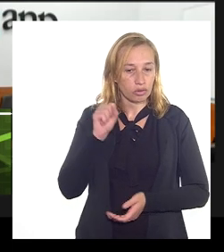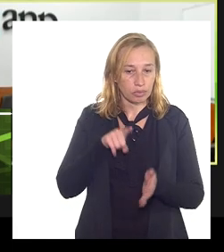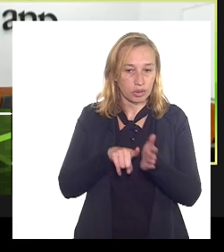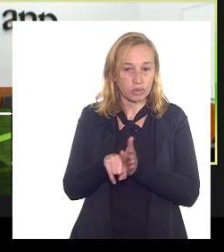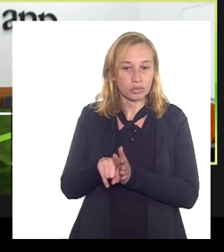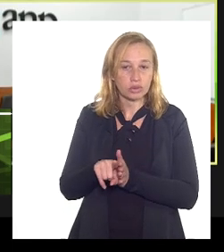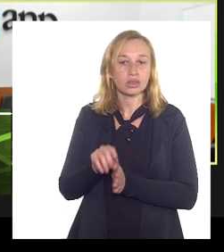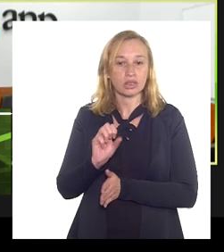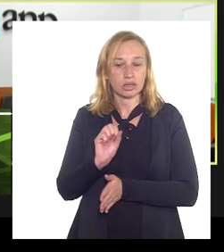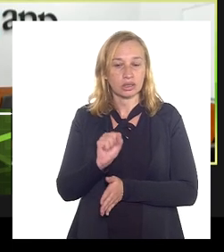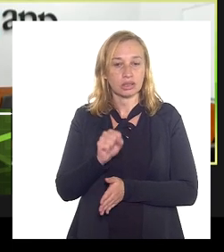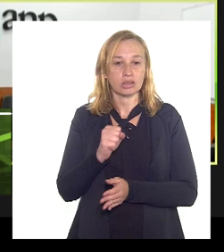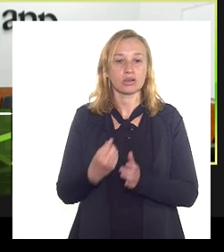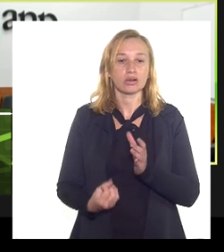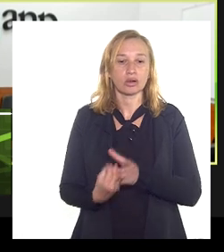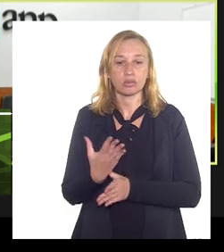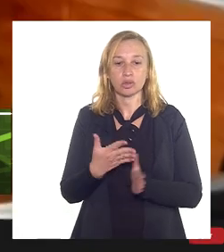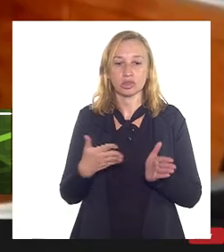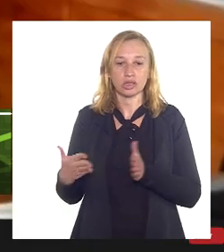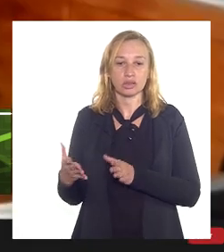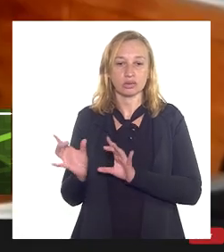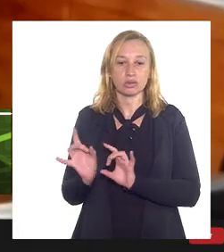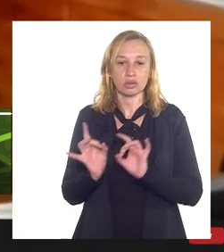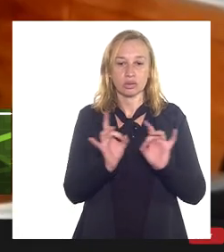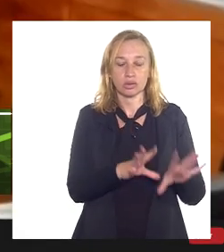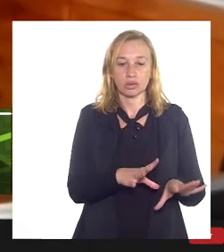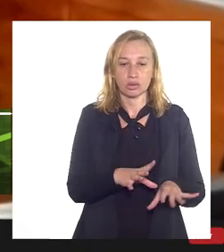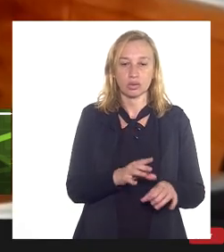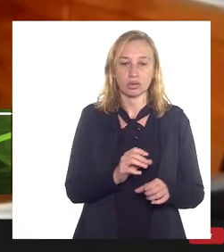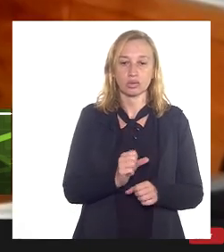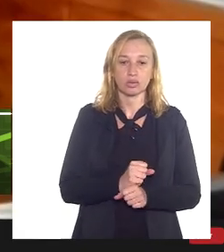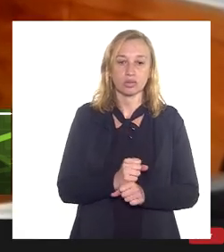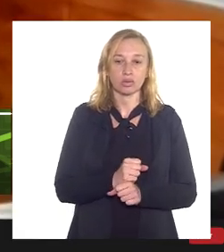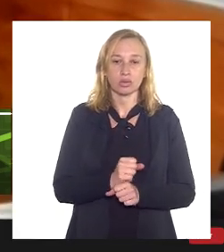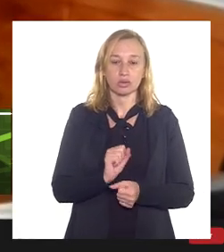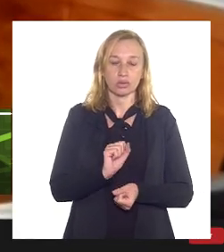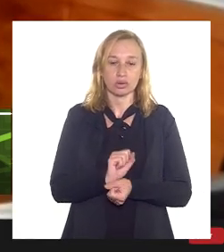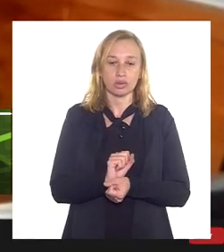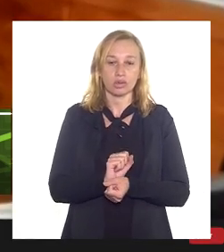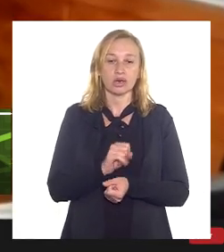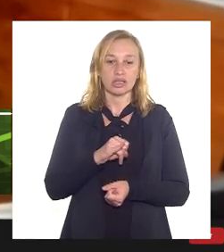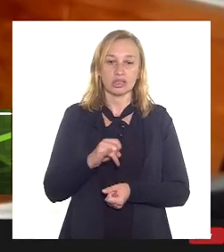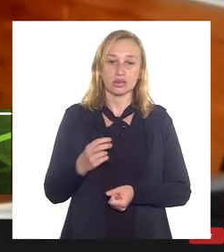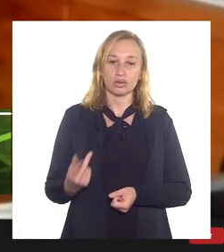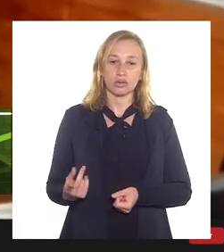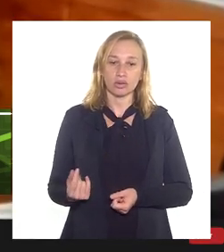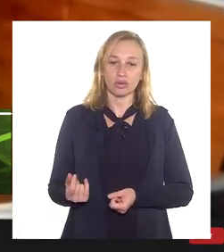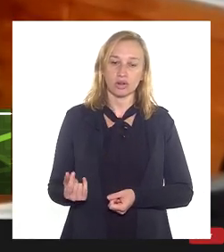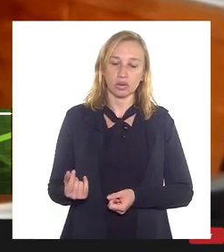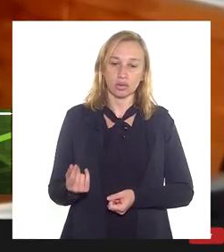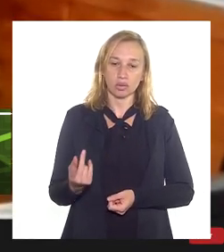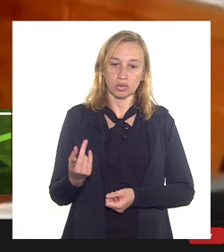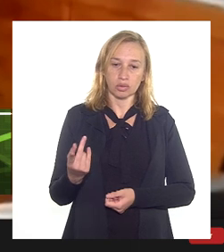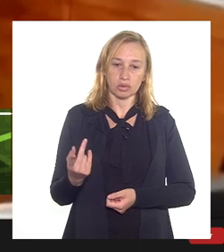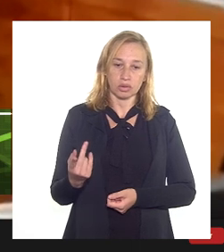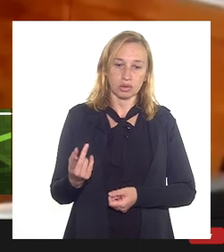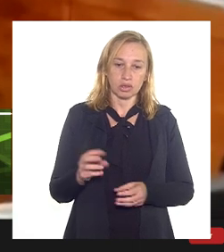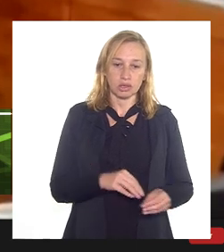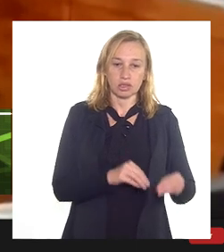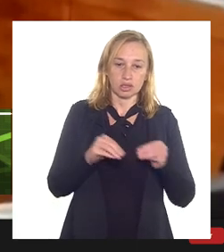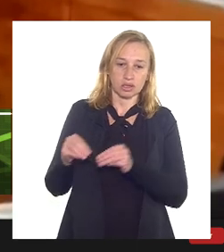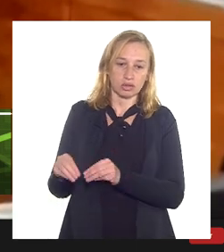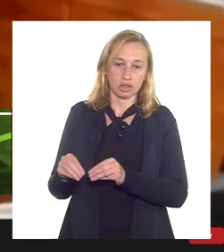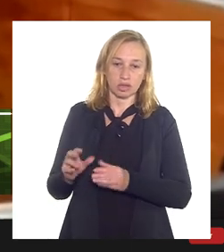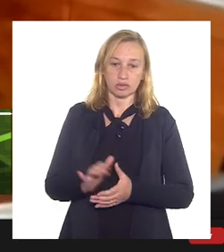sobre a questão da provisão do abandono quando tem uma sessão se esse valor é transferido ou vai